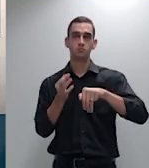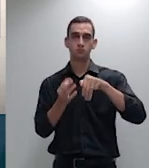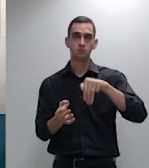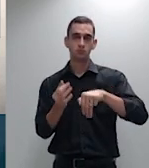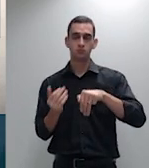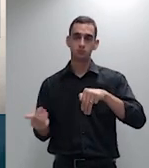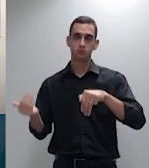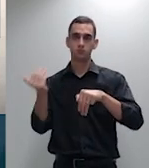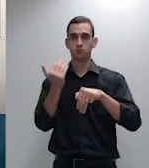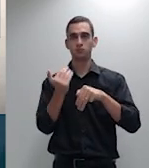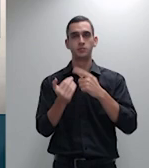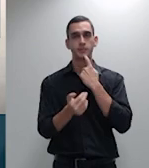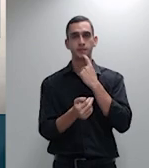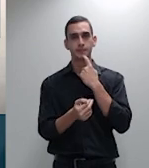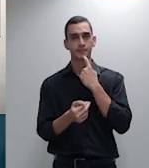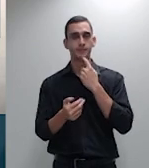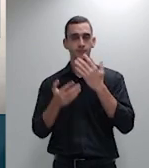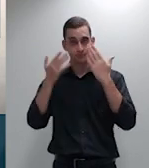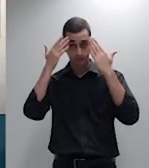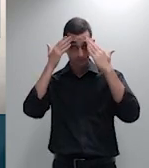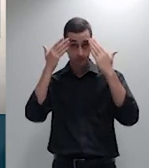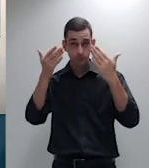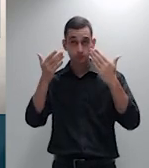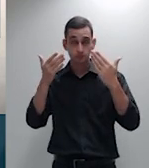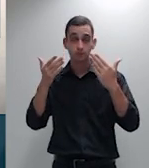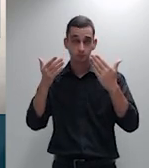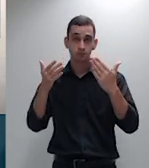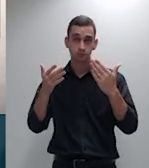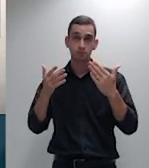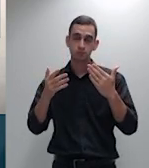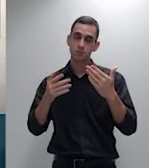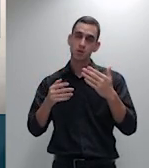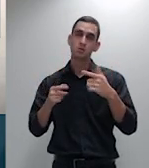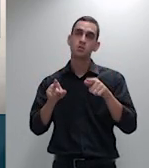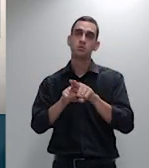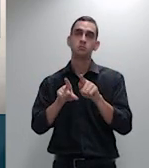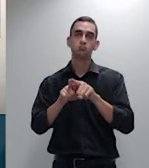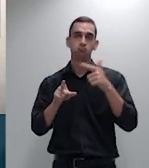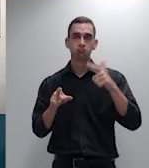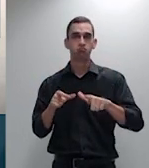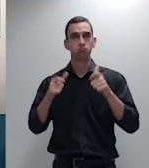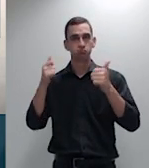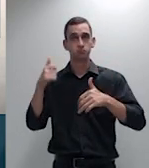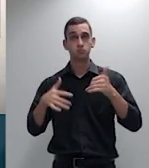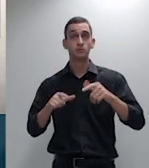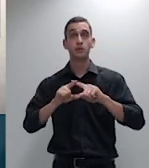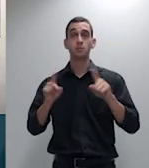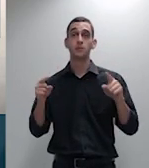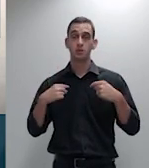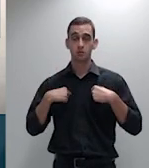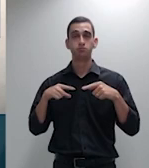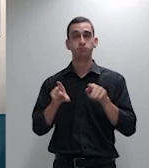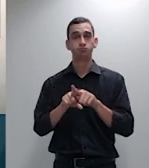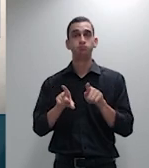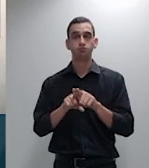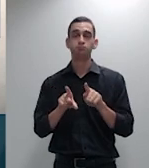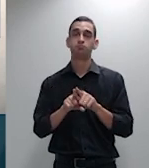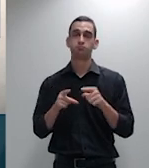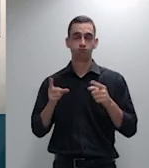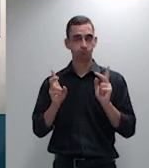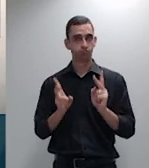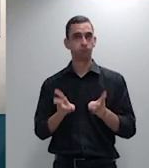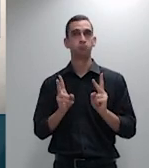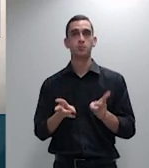Salomão mais uma vez aqui mas eu também preservo o entendimento que já havia